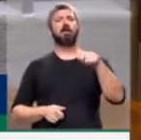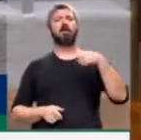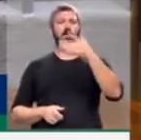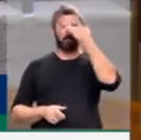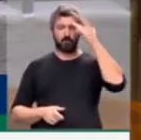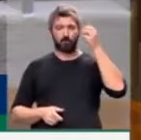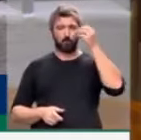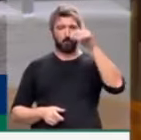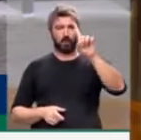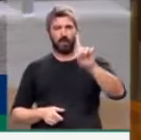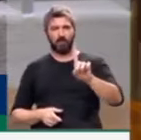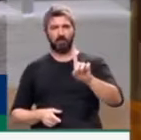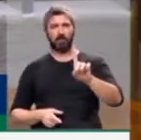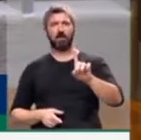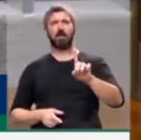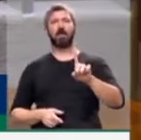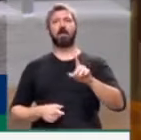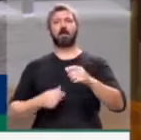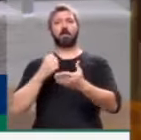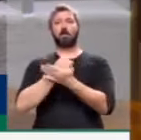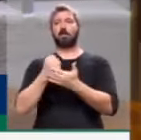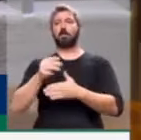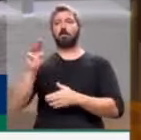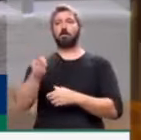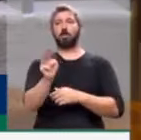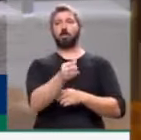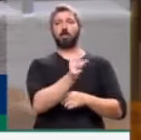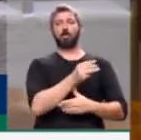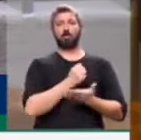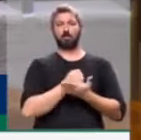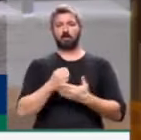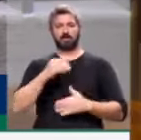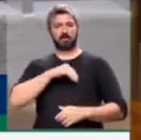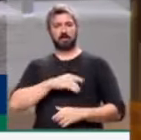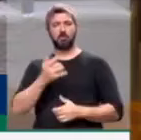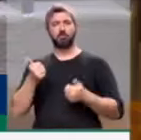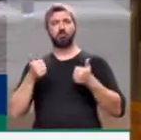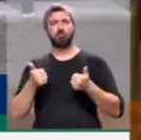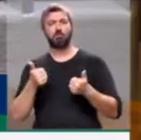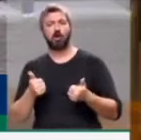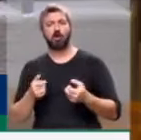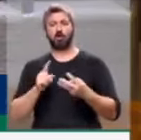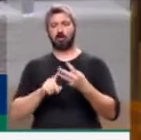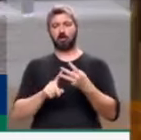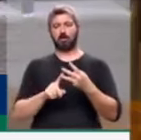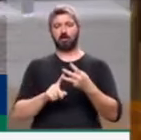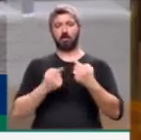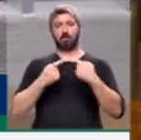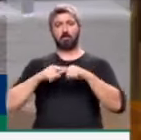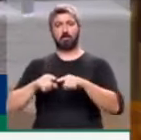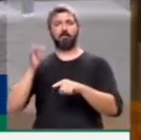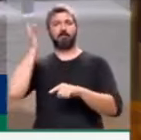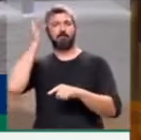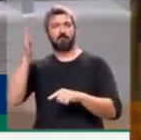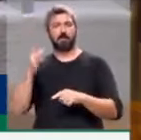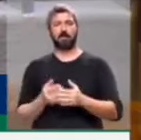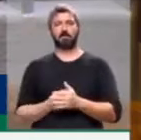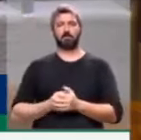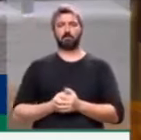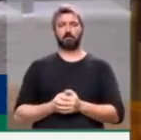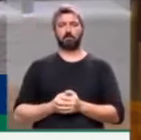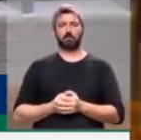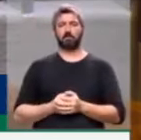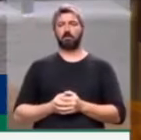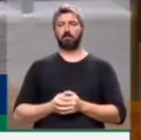milhões de empregos que tínhamos? Quem não lembra do salário valorizado? Quem não lembra do crédito fácil e barato